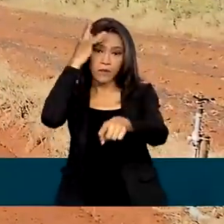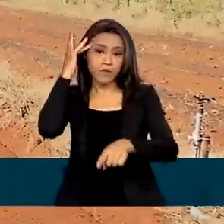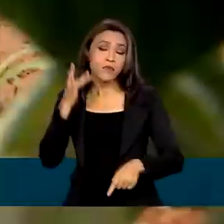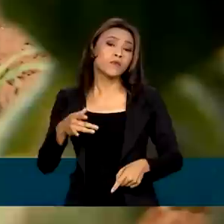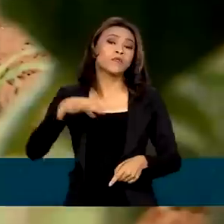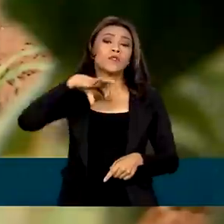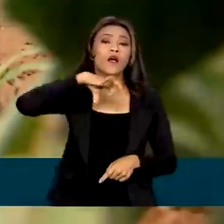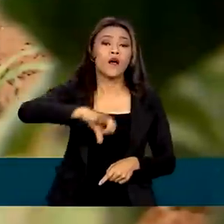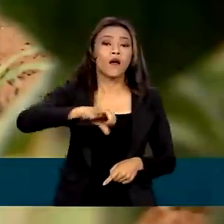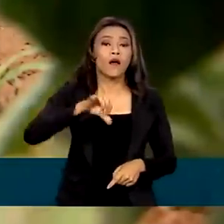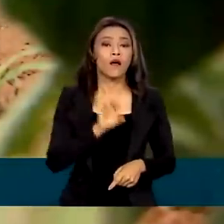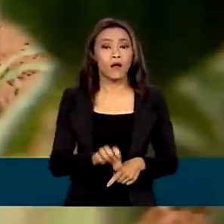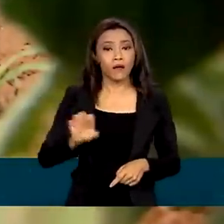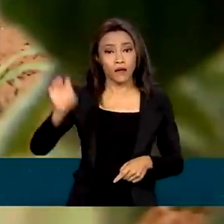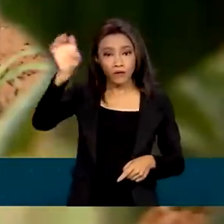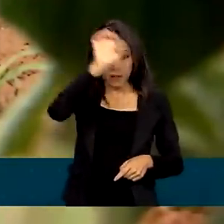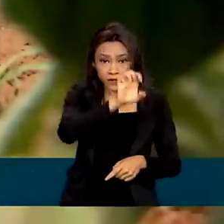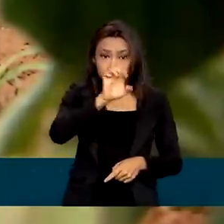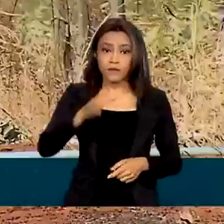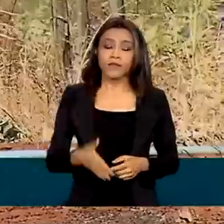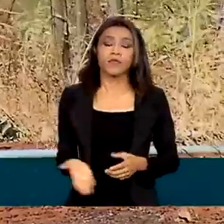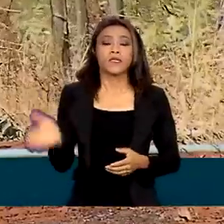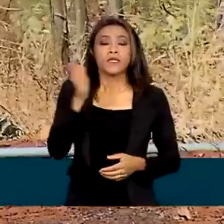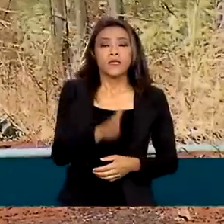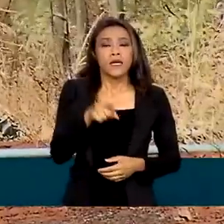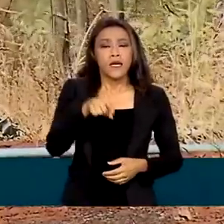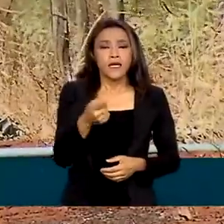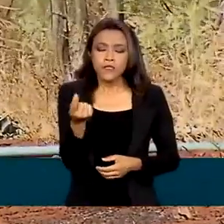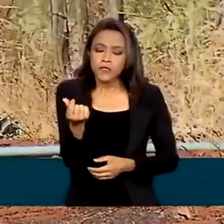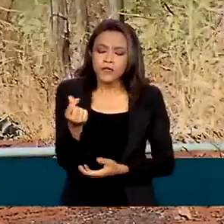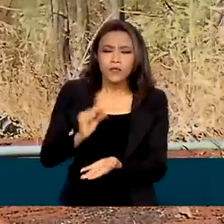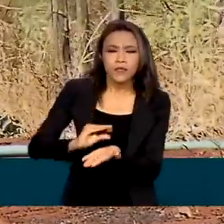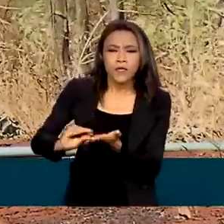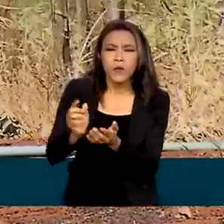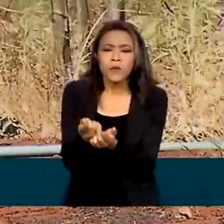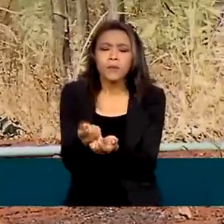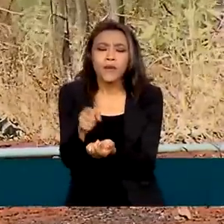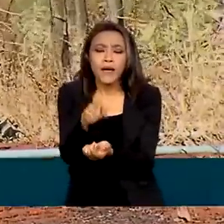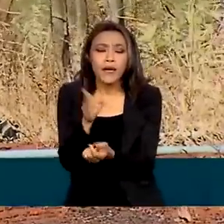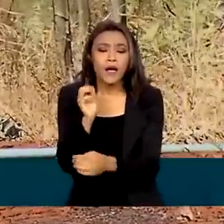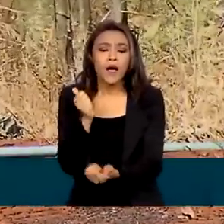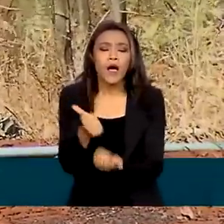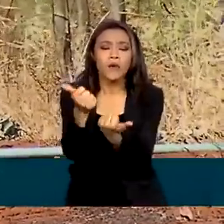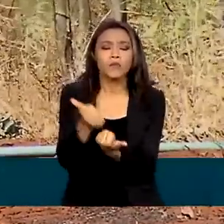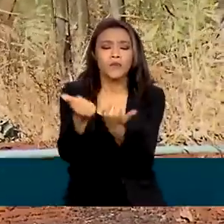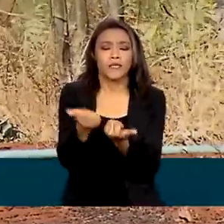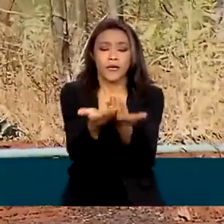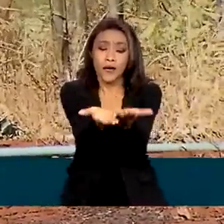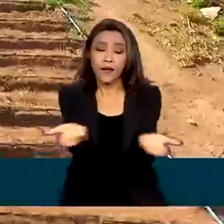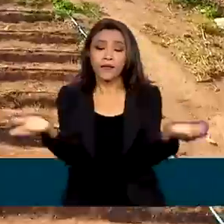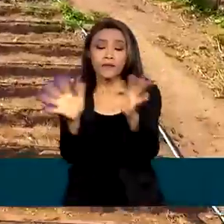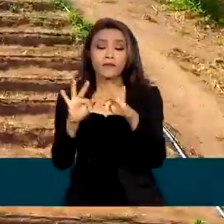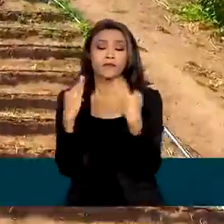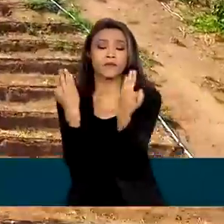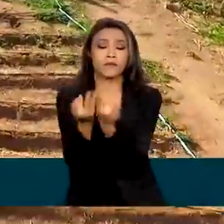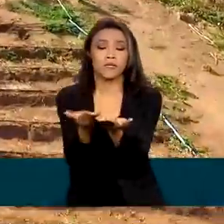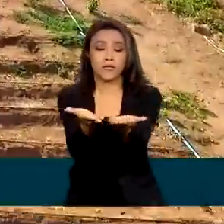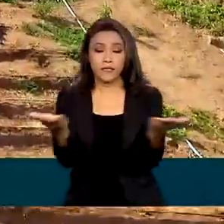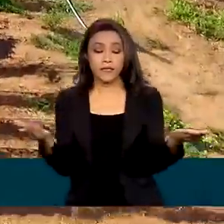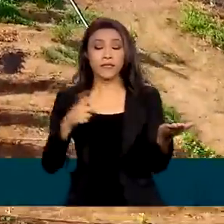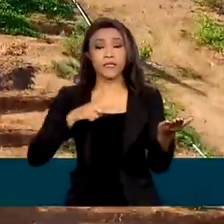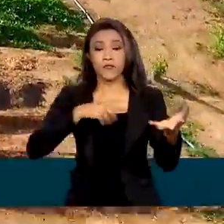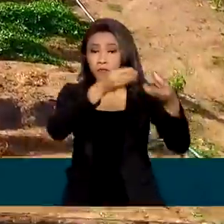estados. O garantia safra permite condições mínimas de sobrevivência aos agricultores familiares de municípios